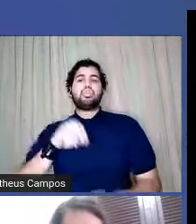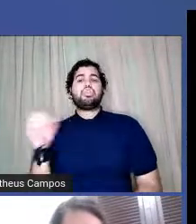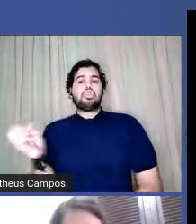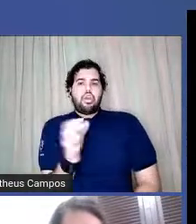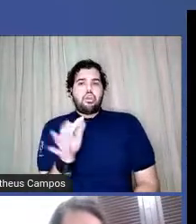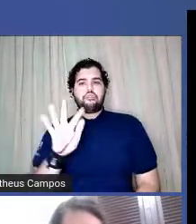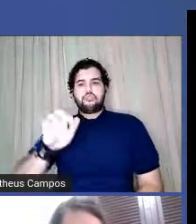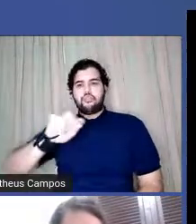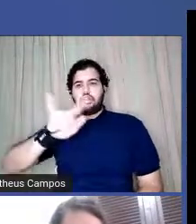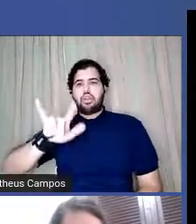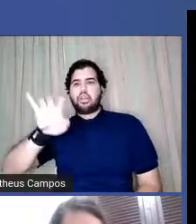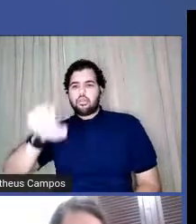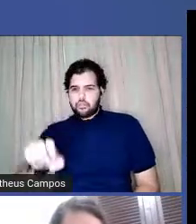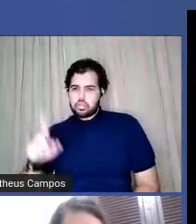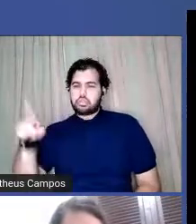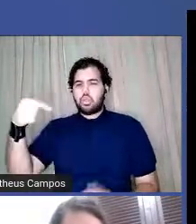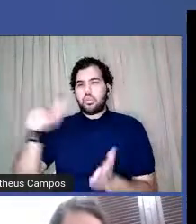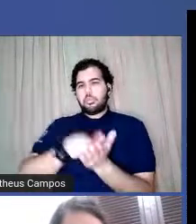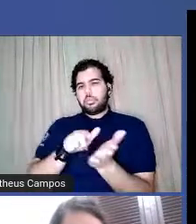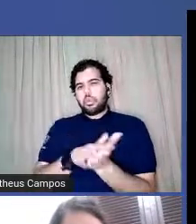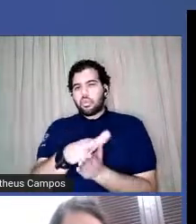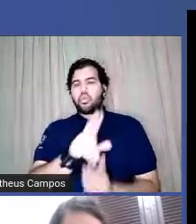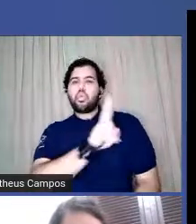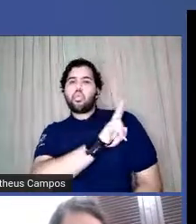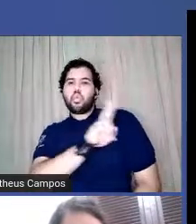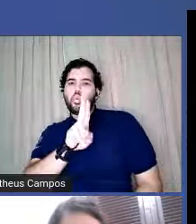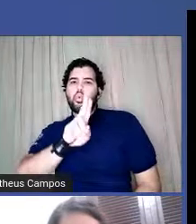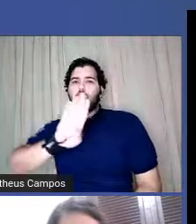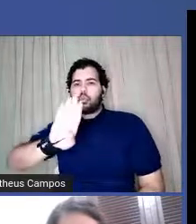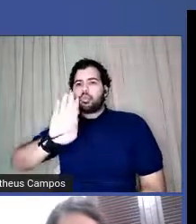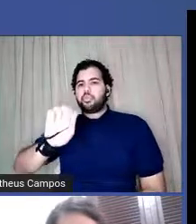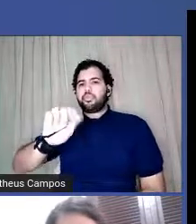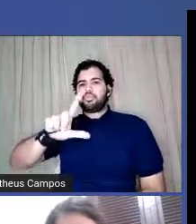algum momento, chamada de Balangandans.